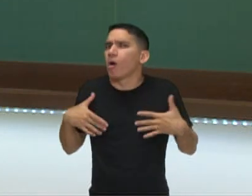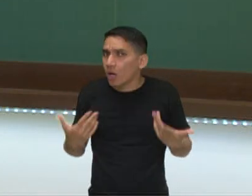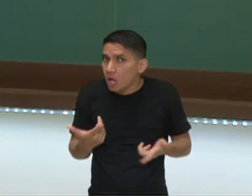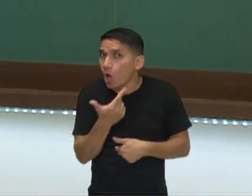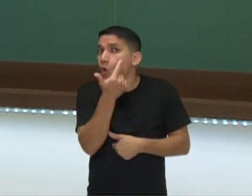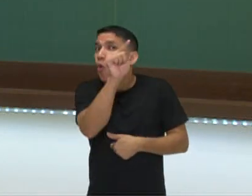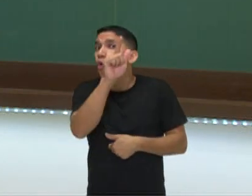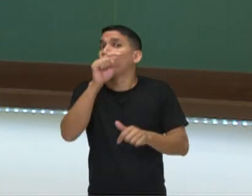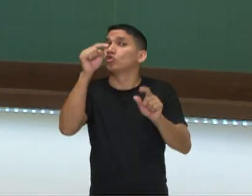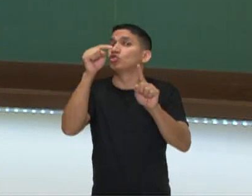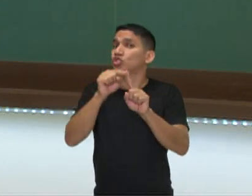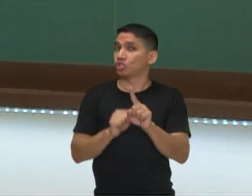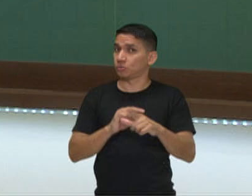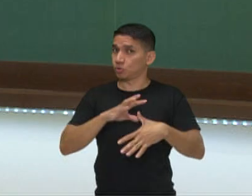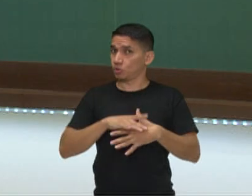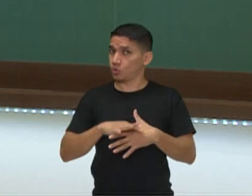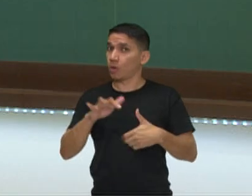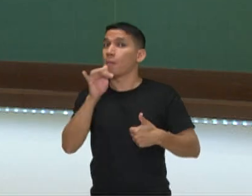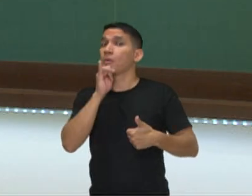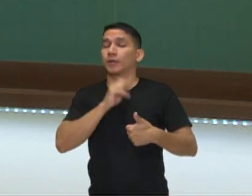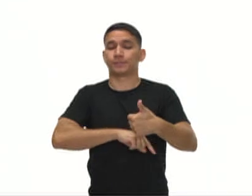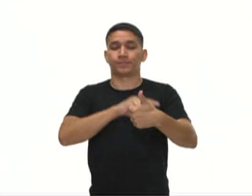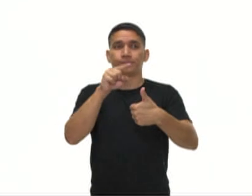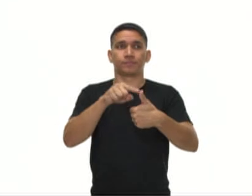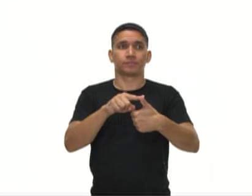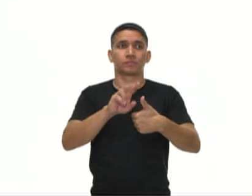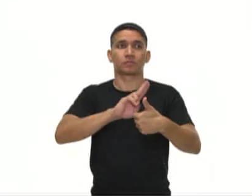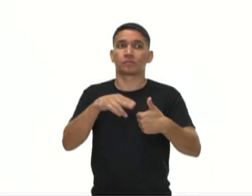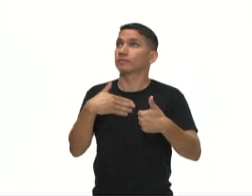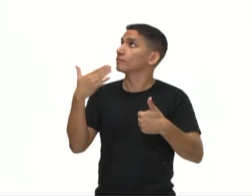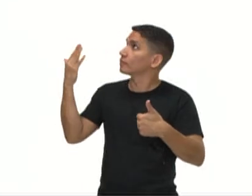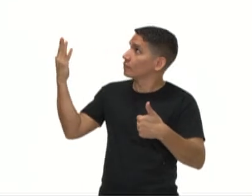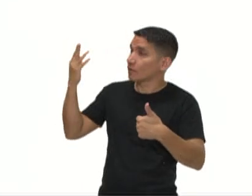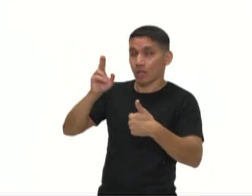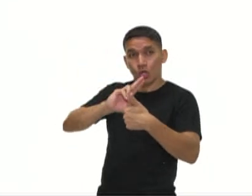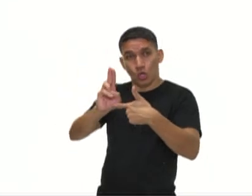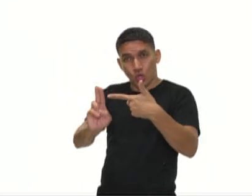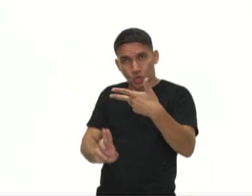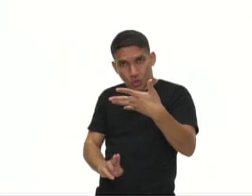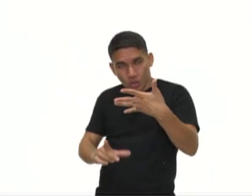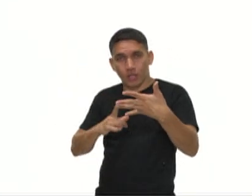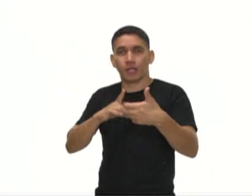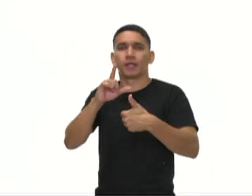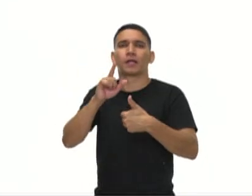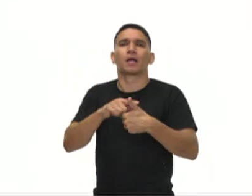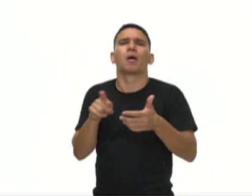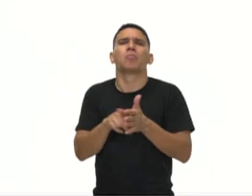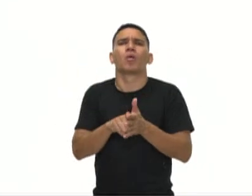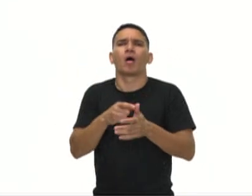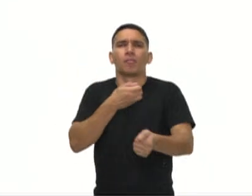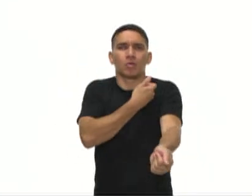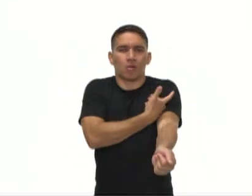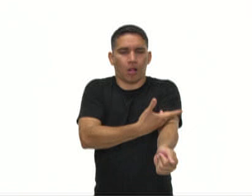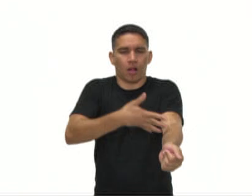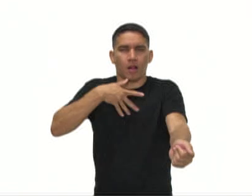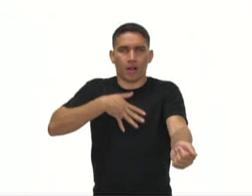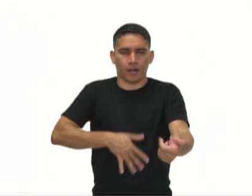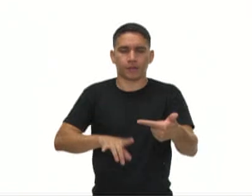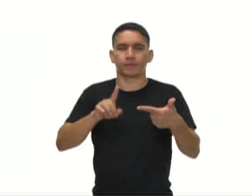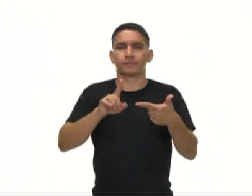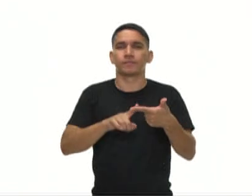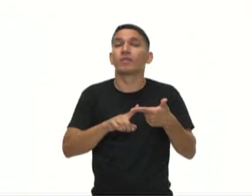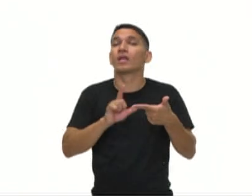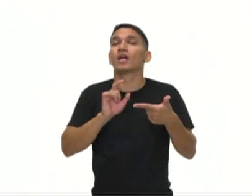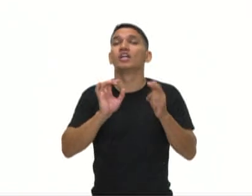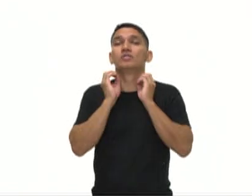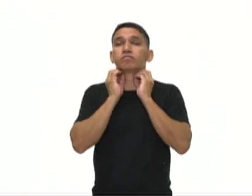outros tipos de doenças, como, por exemplo, doenças arteriais periféricas, hipotireoidismo, diabetes,